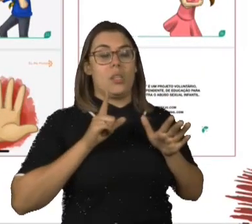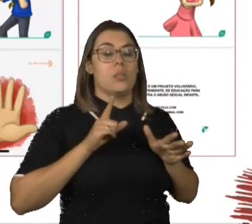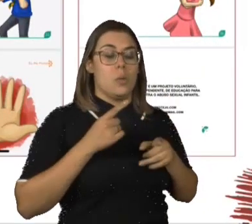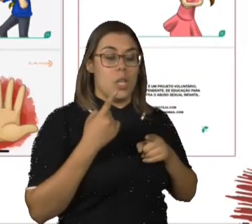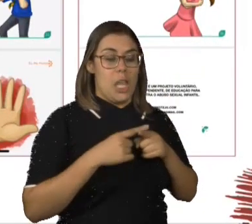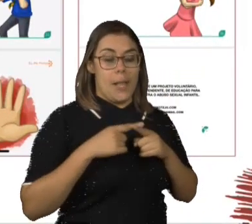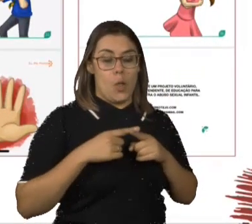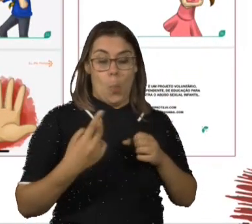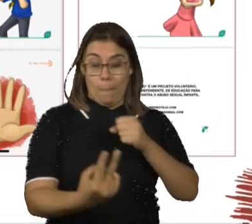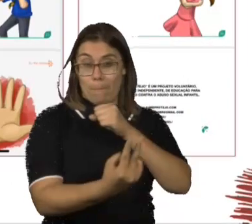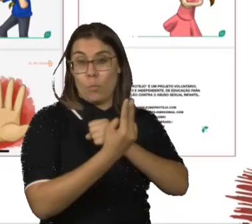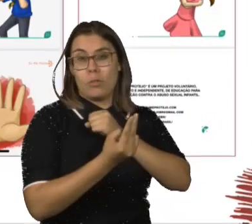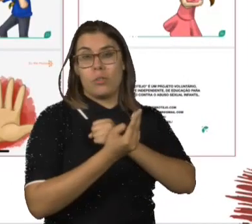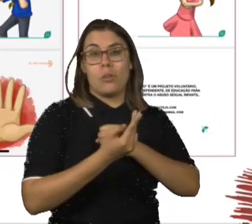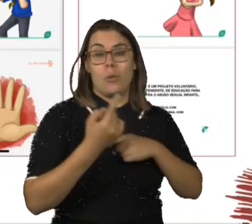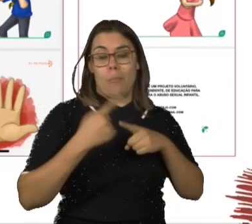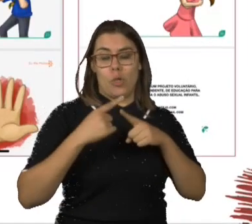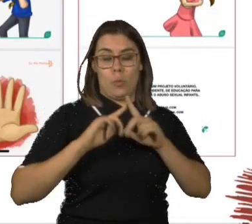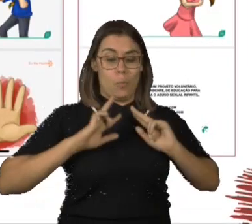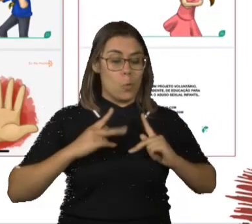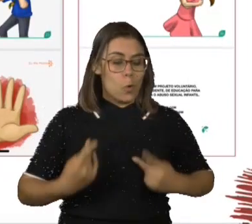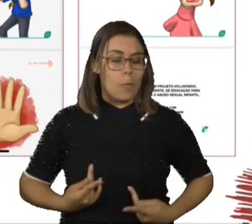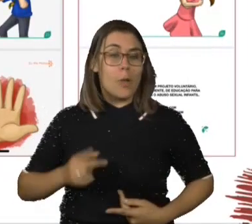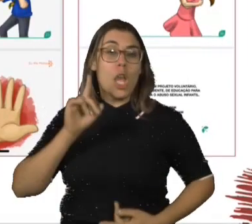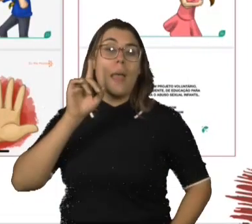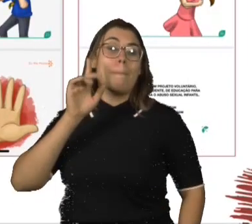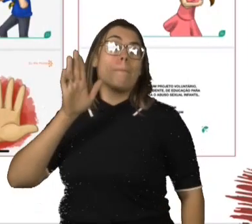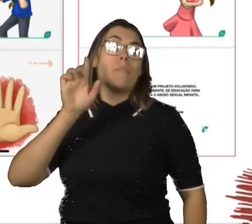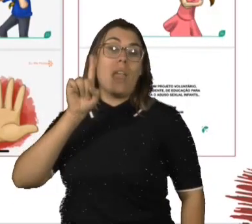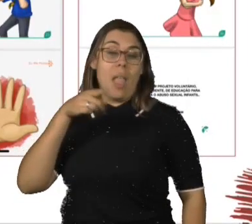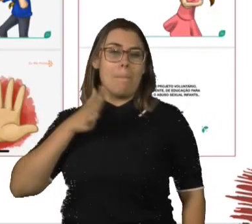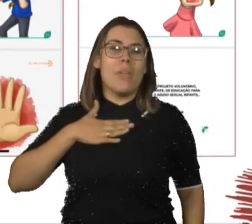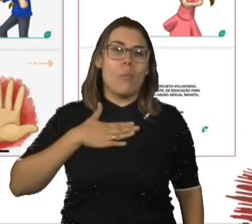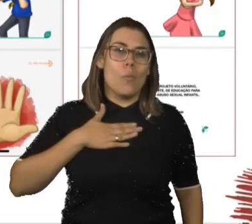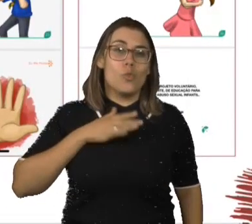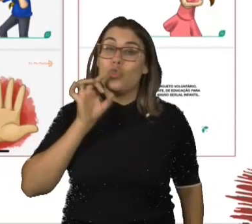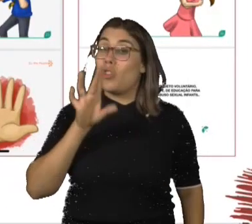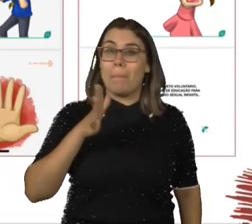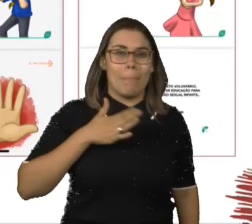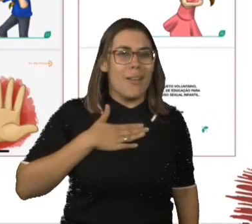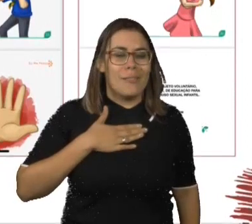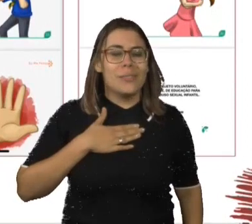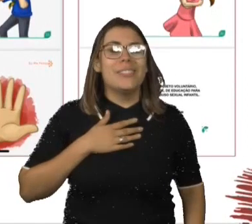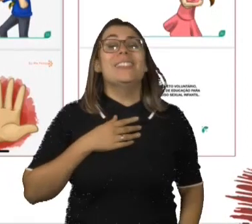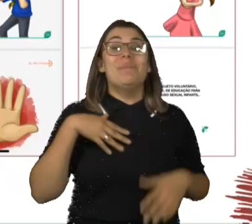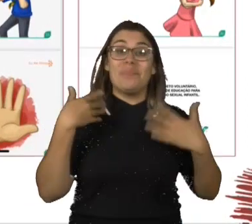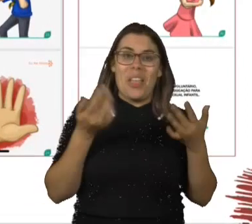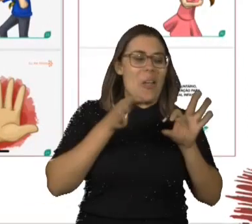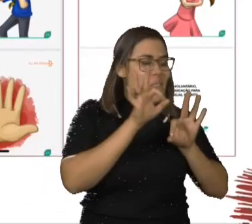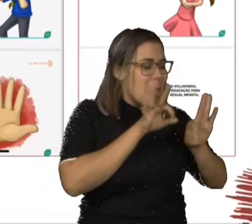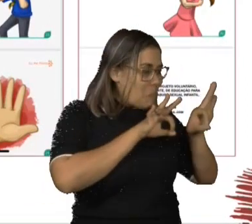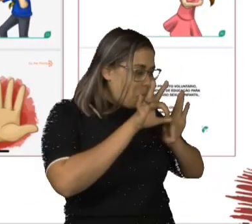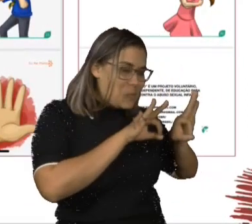o meu corpo é só meu. nesse projeto, o que a